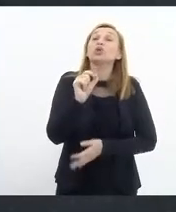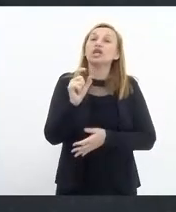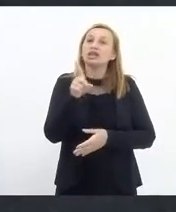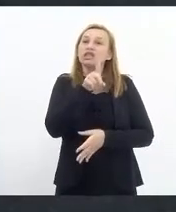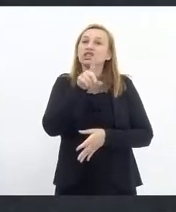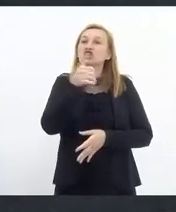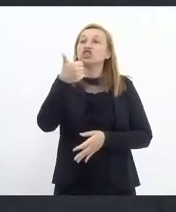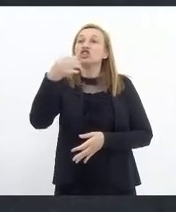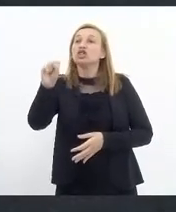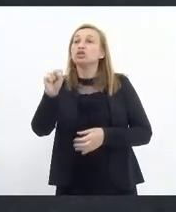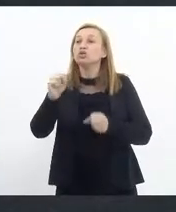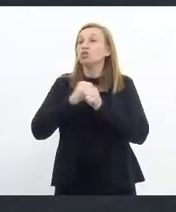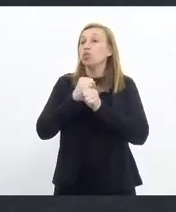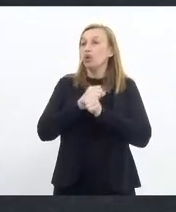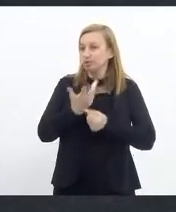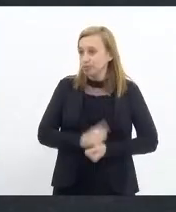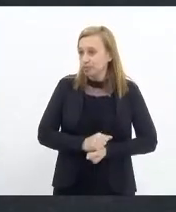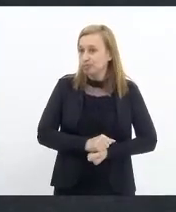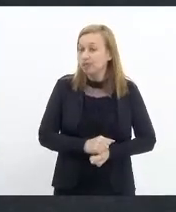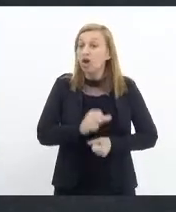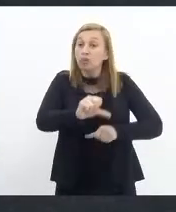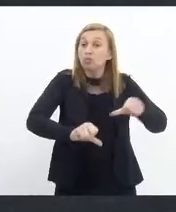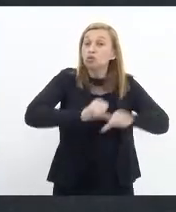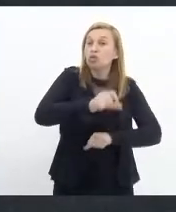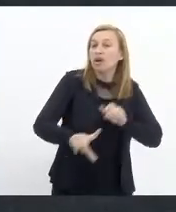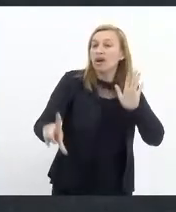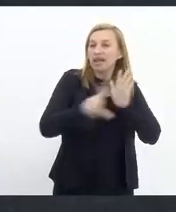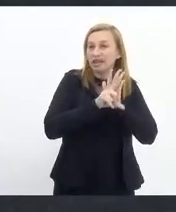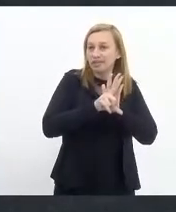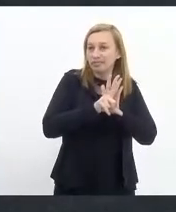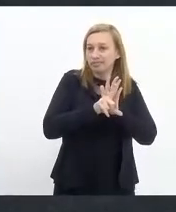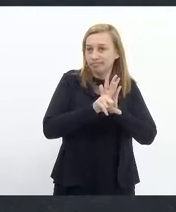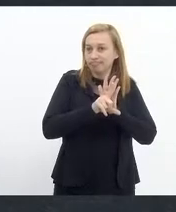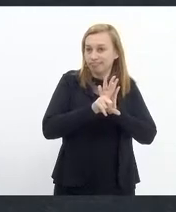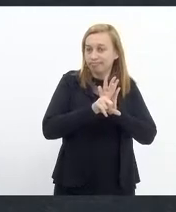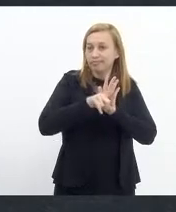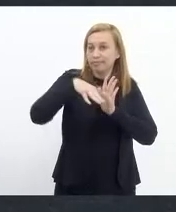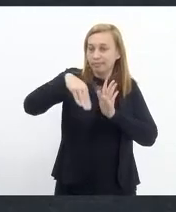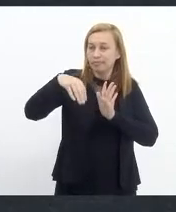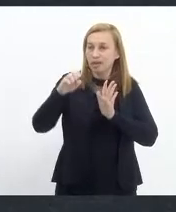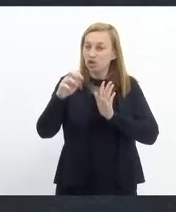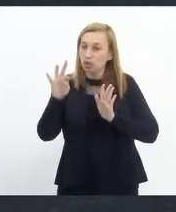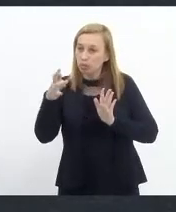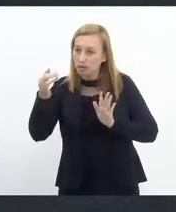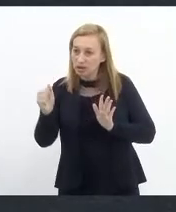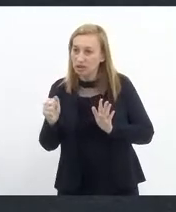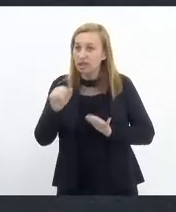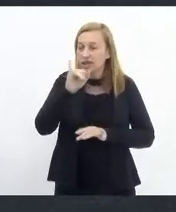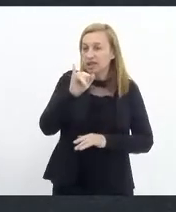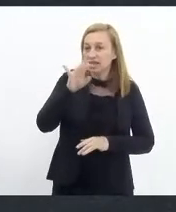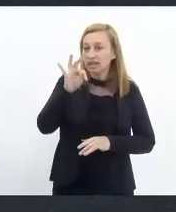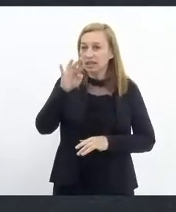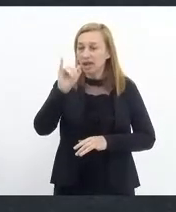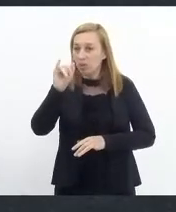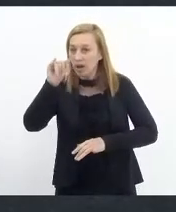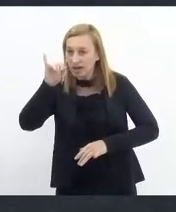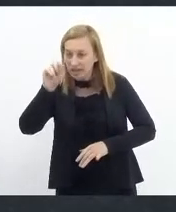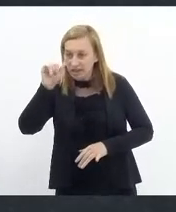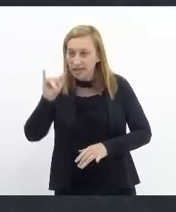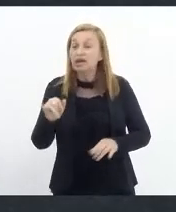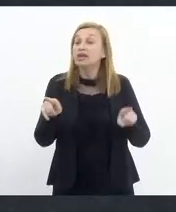18 anos? Mudou a lei da região metropolitana. Itaguaí saiu da região metropolitana e